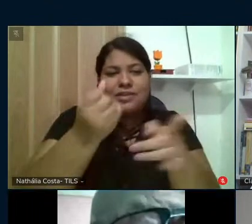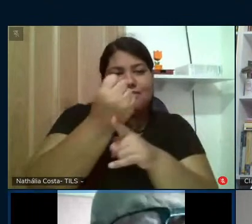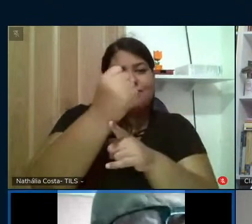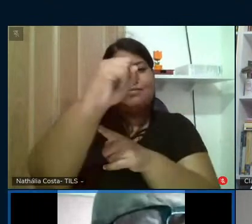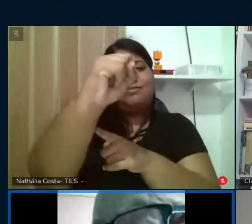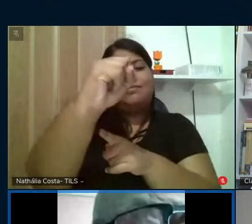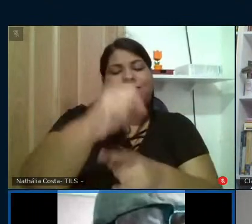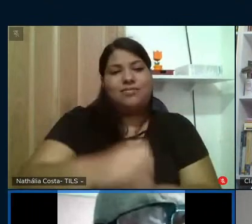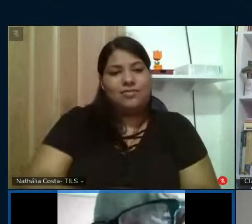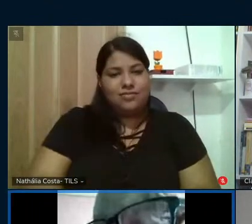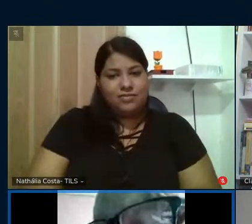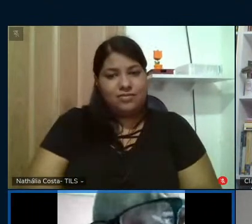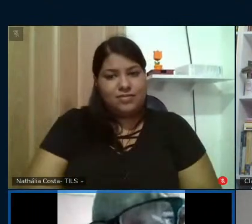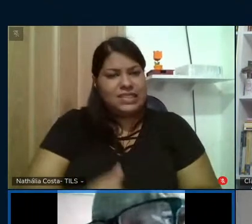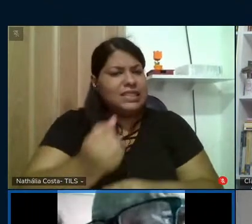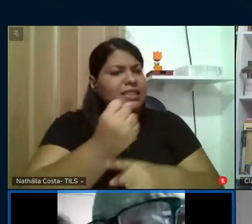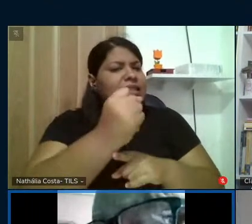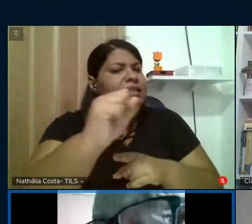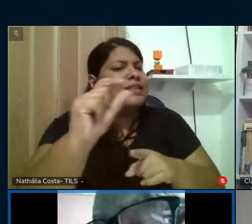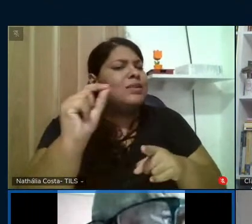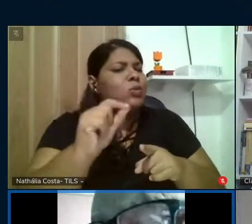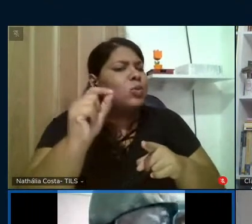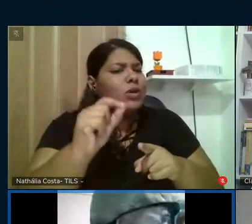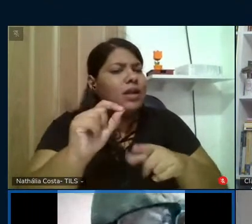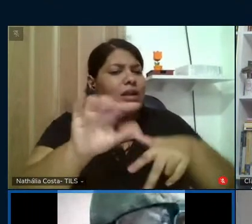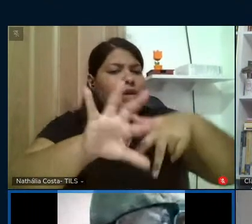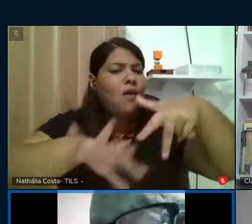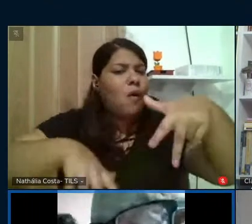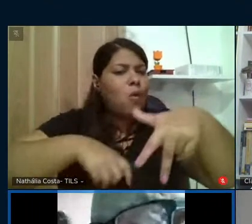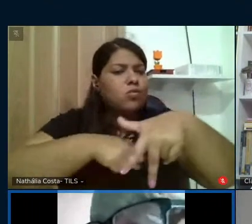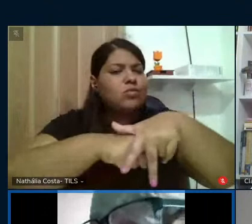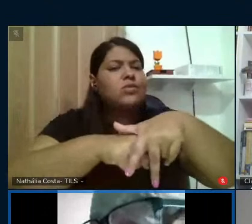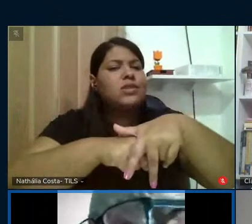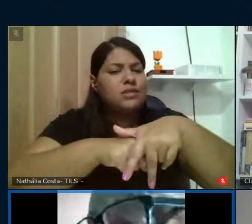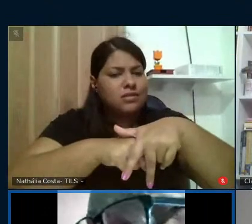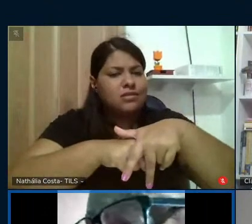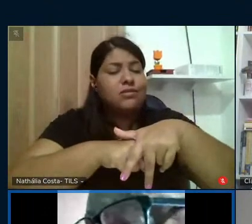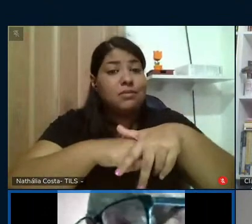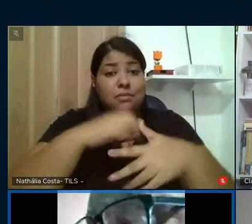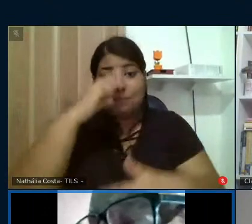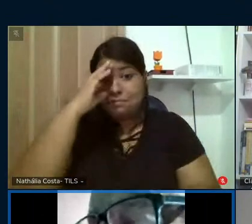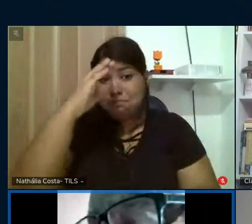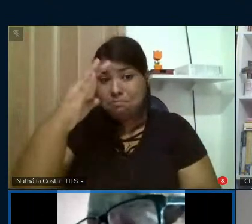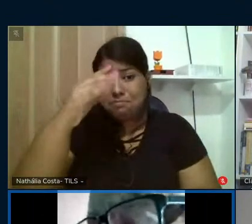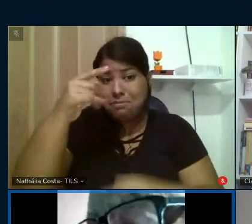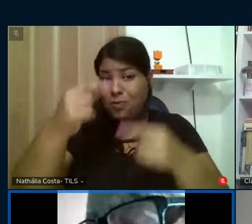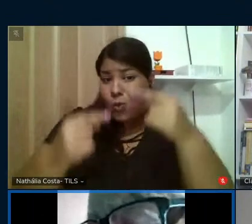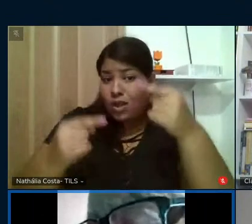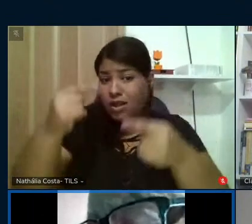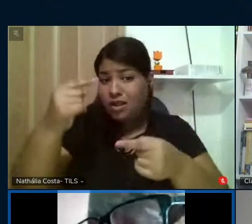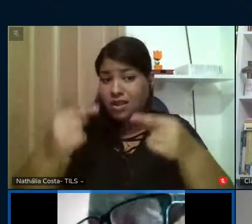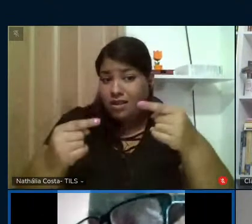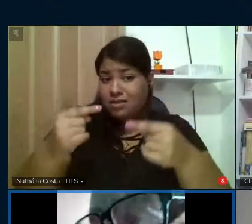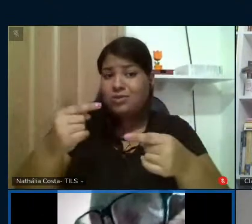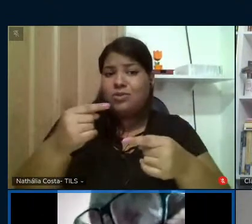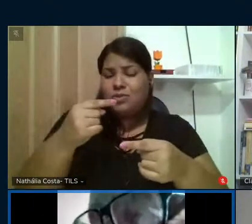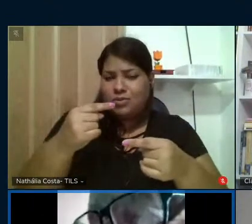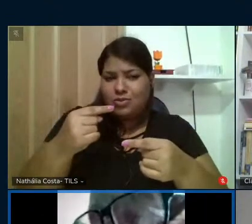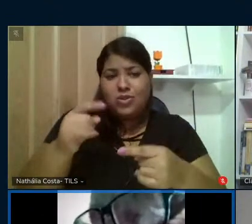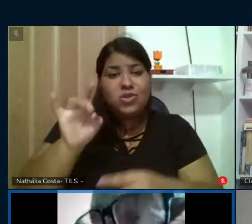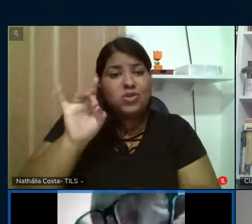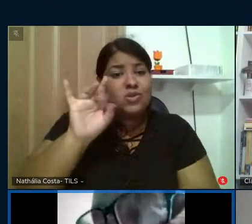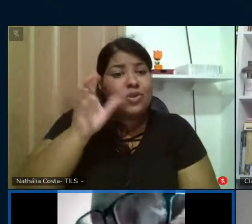Nas mãos dos corruptos, principalmente esses políticos que só querem